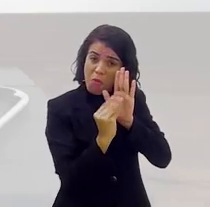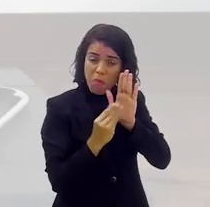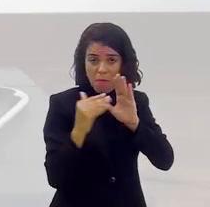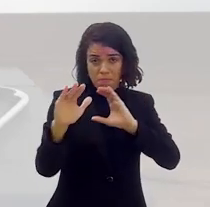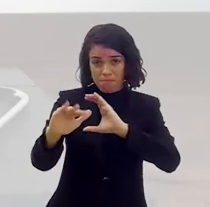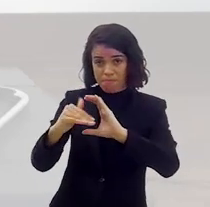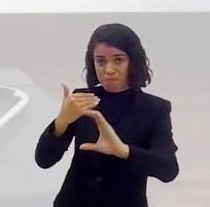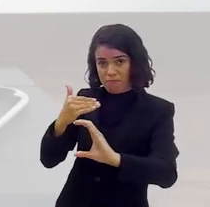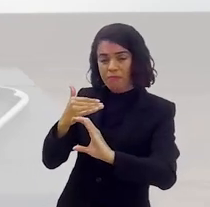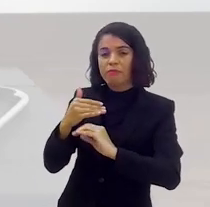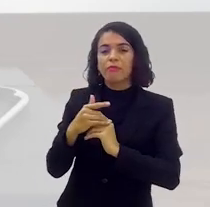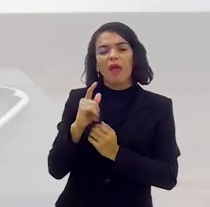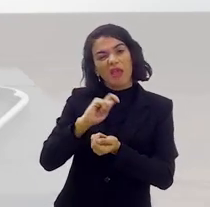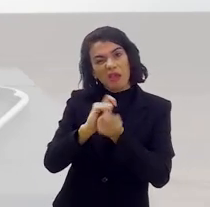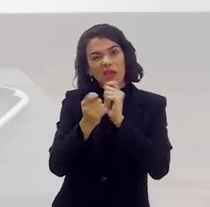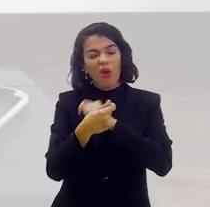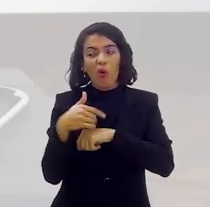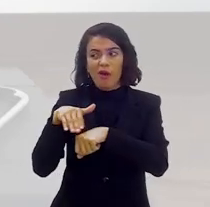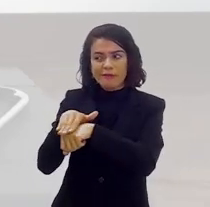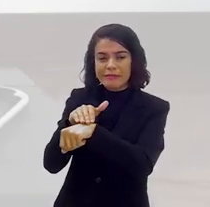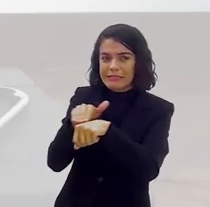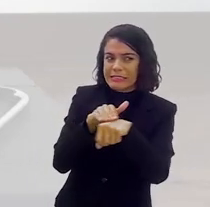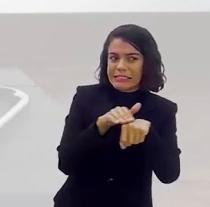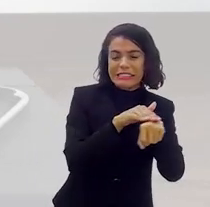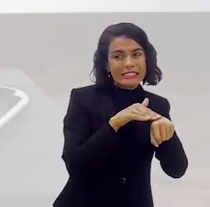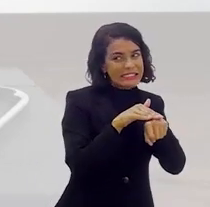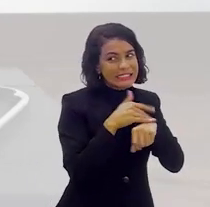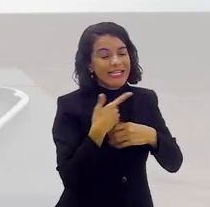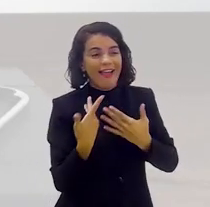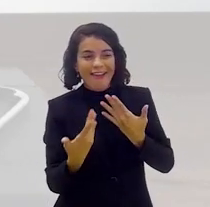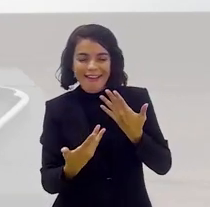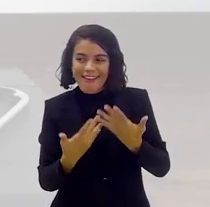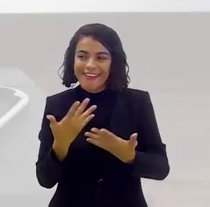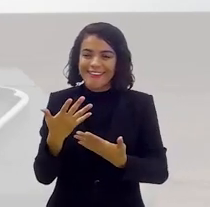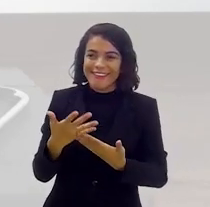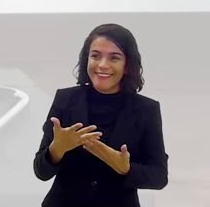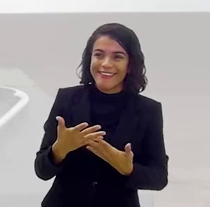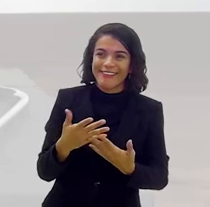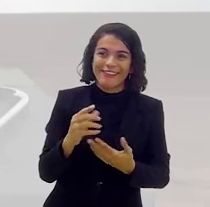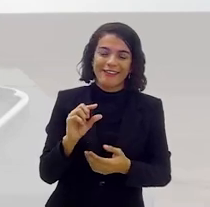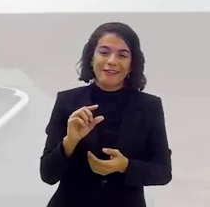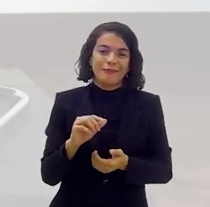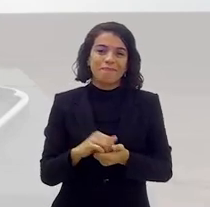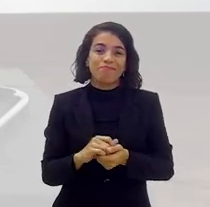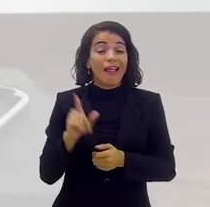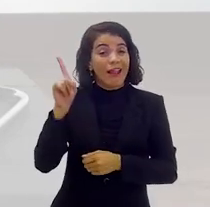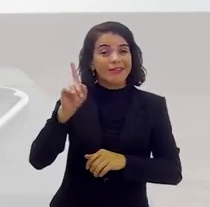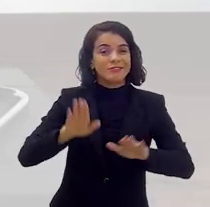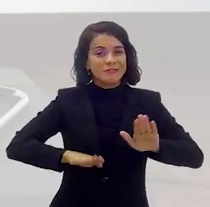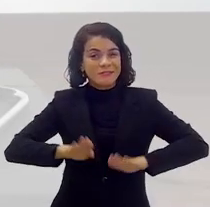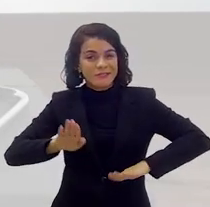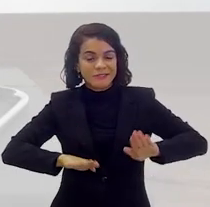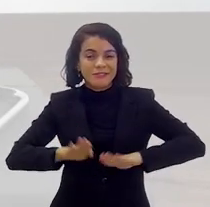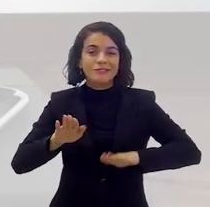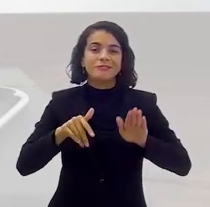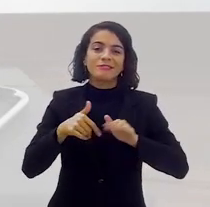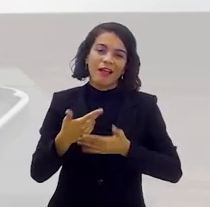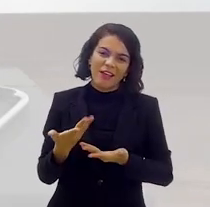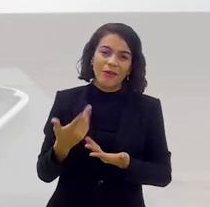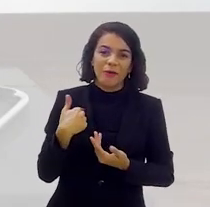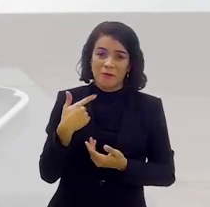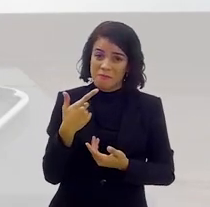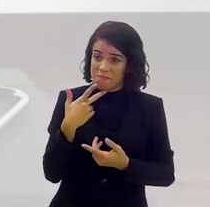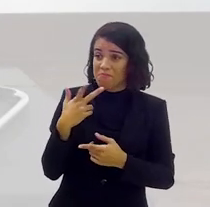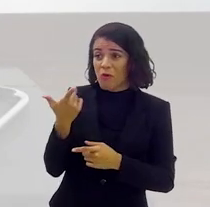projeto, mandou, aí eu conversei com o pessoal, o vicariato arrumou estada para ele até o hotel lá em Jacarepaguá e